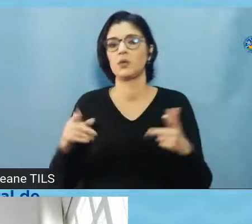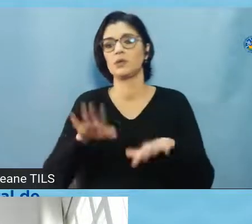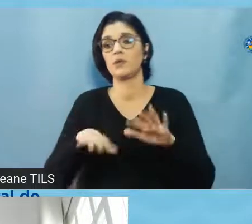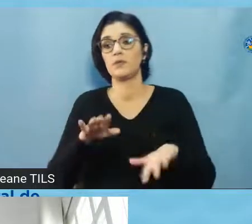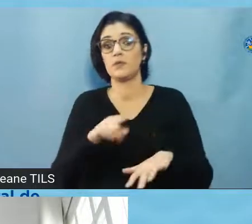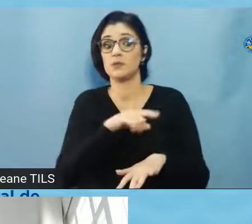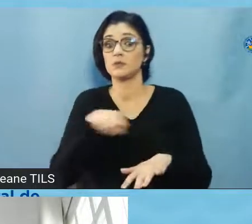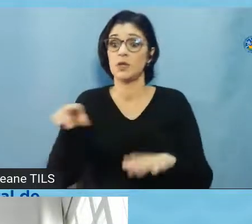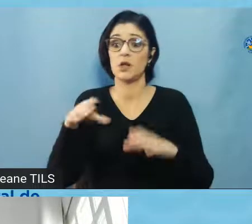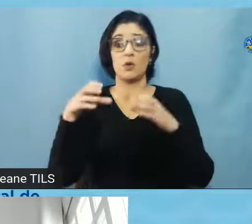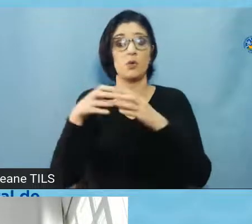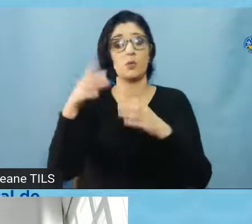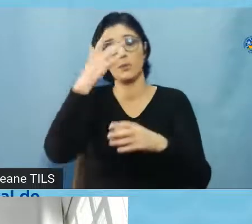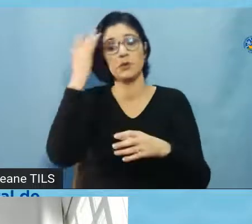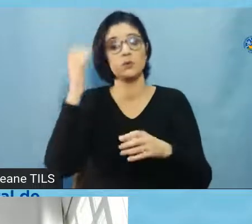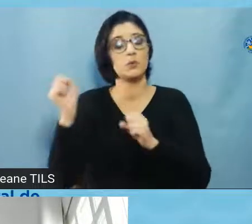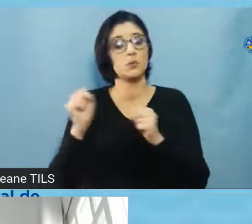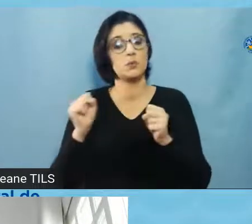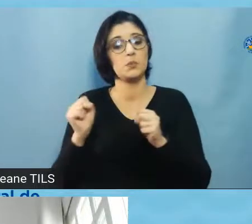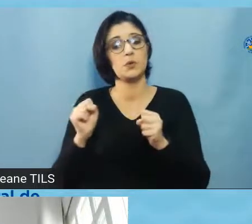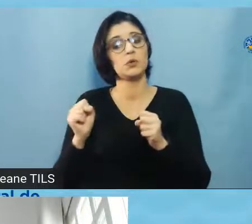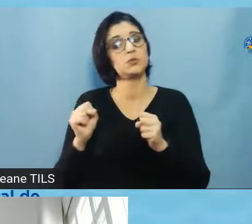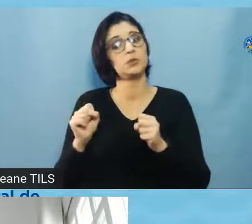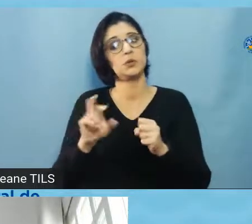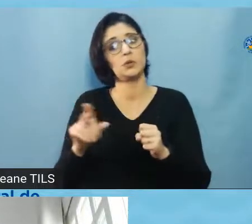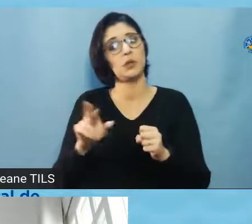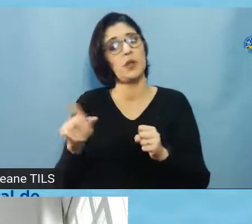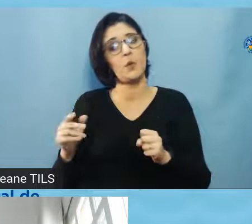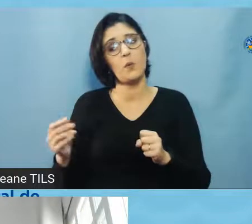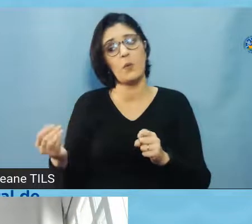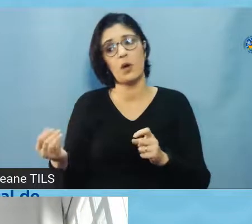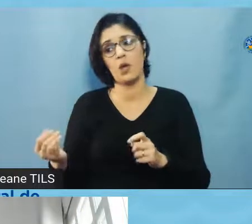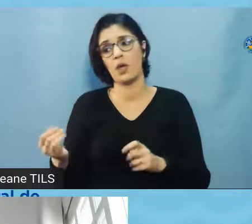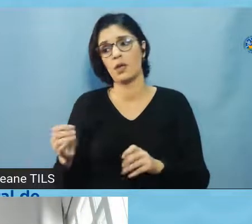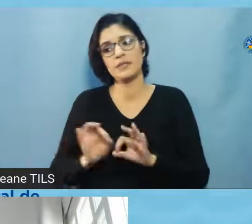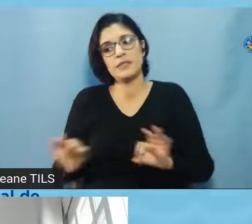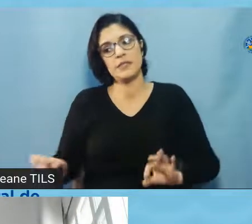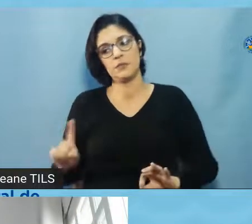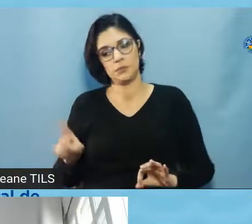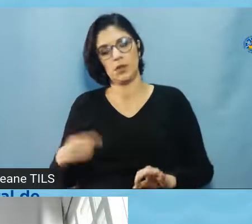aquilo pode não ser uma questão necessariamente simples, né,